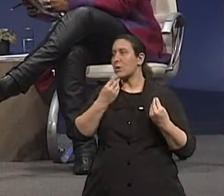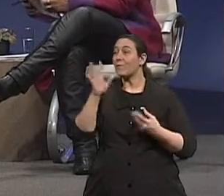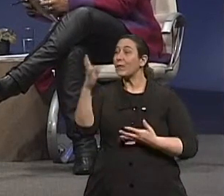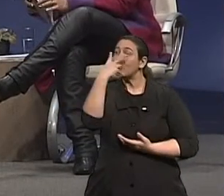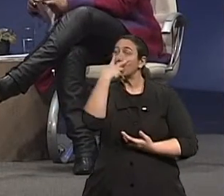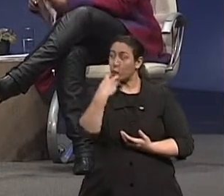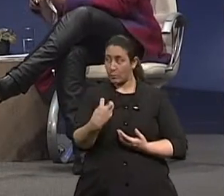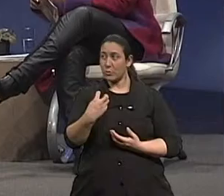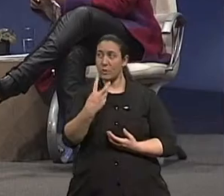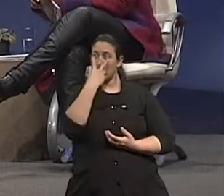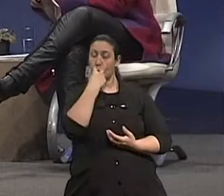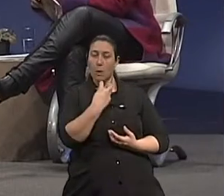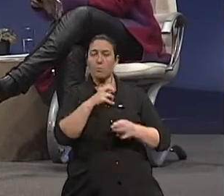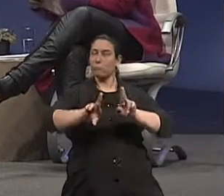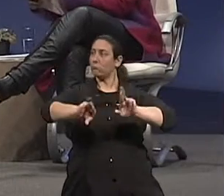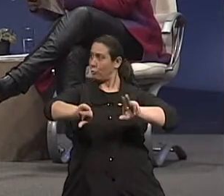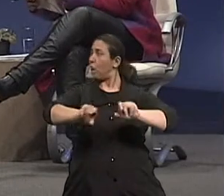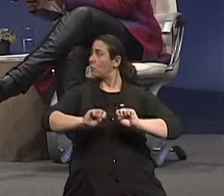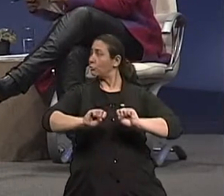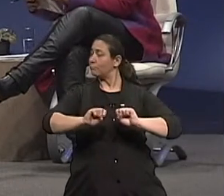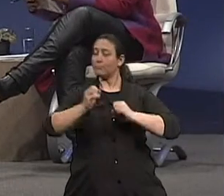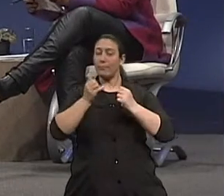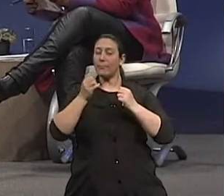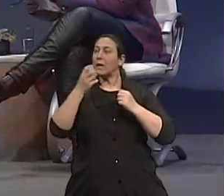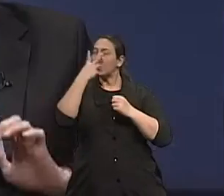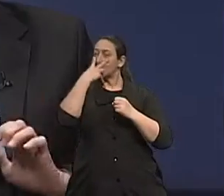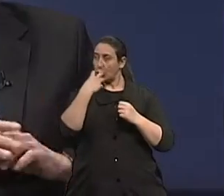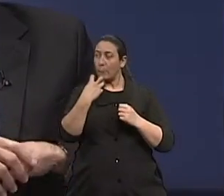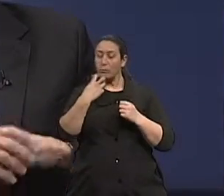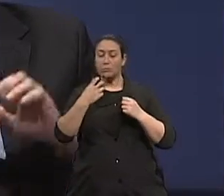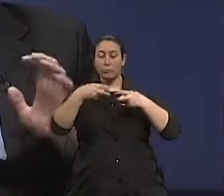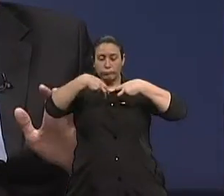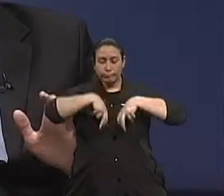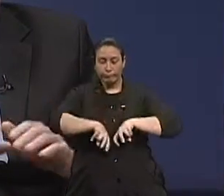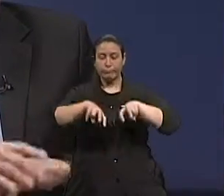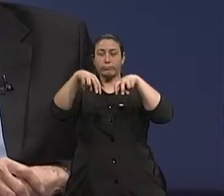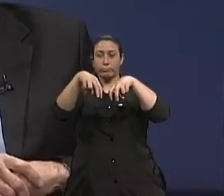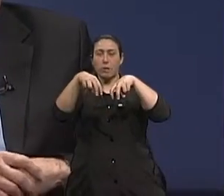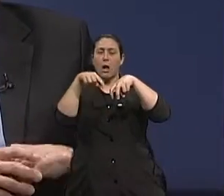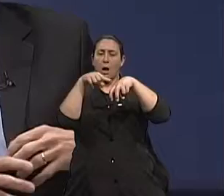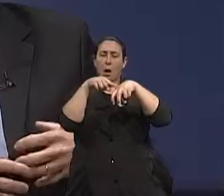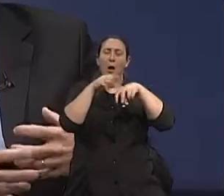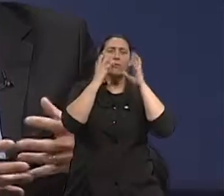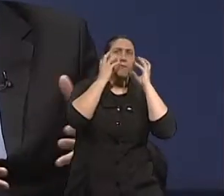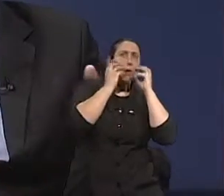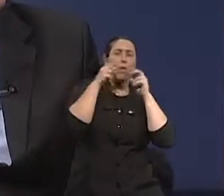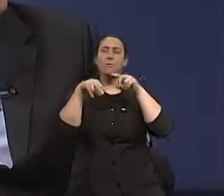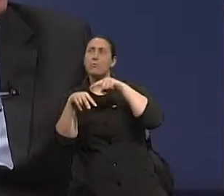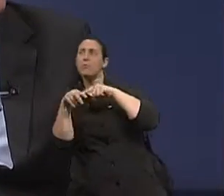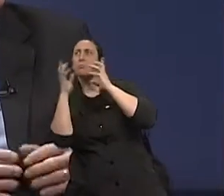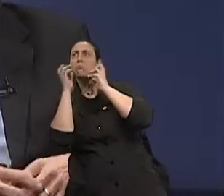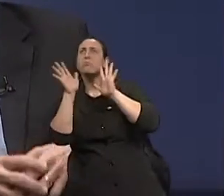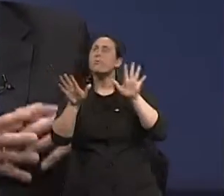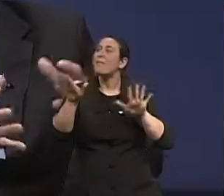né? Exatamente. Envelhecimento é diferente, as reações são diferentes, eles envelhecem diferentes, enfim. Os órgãos